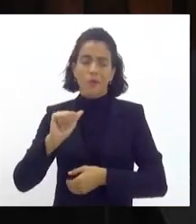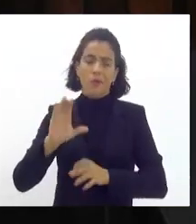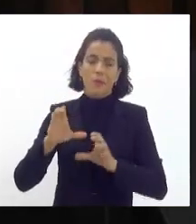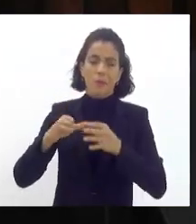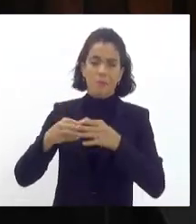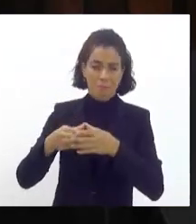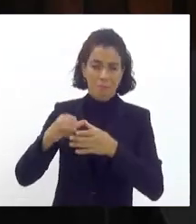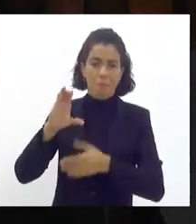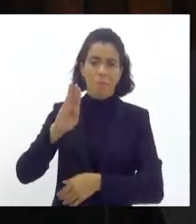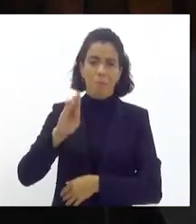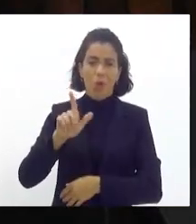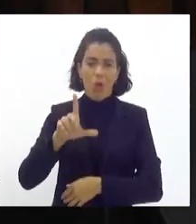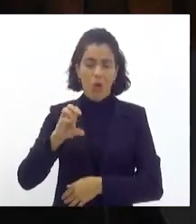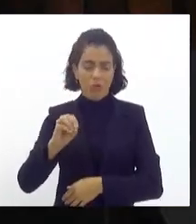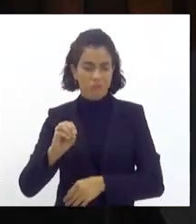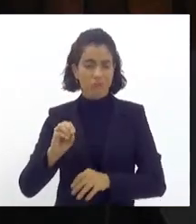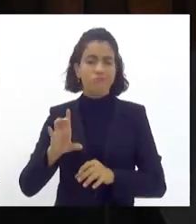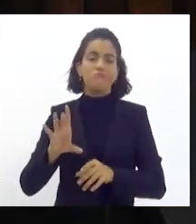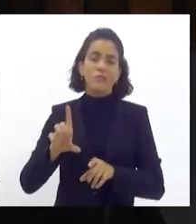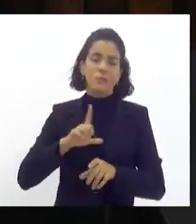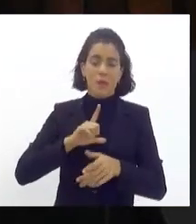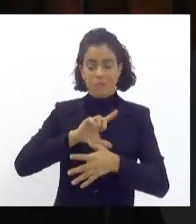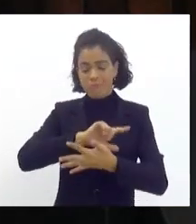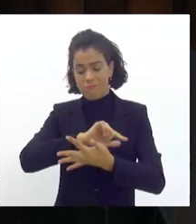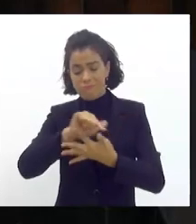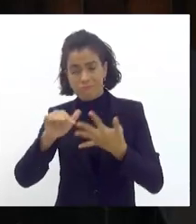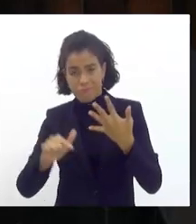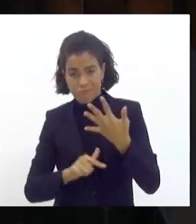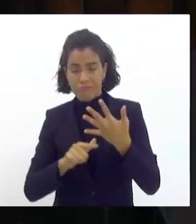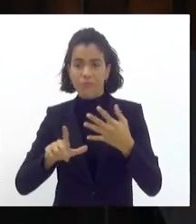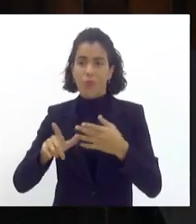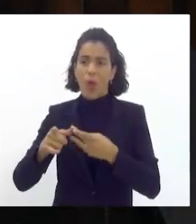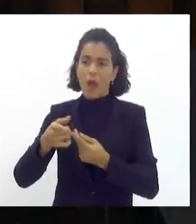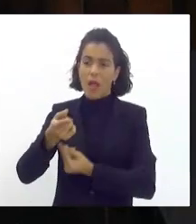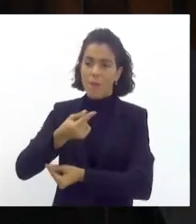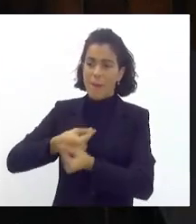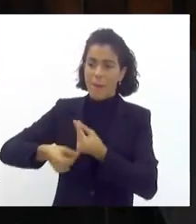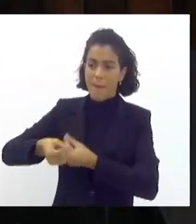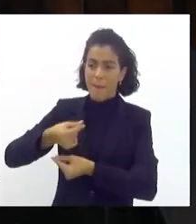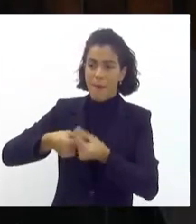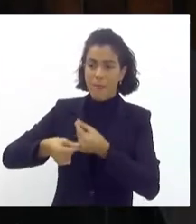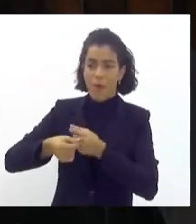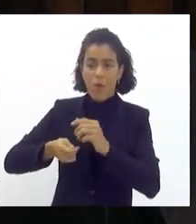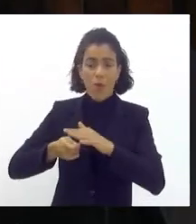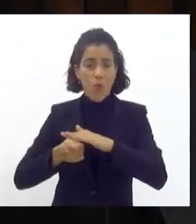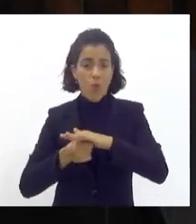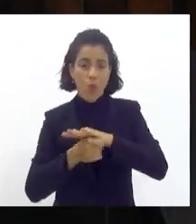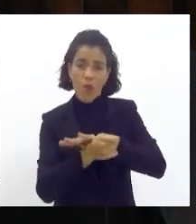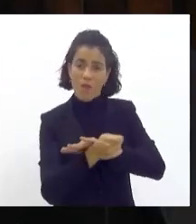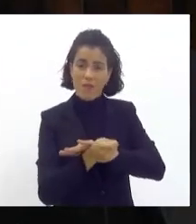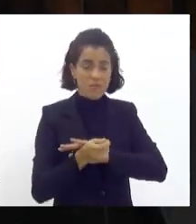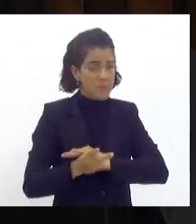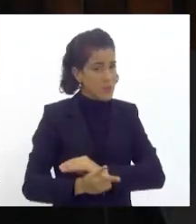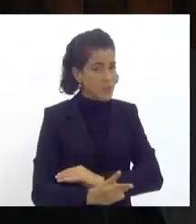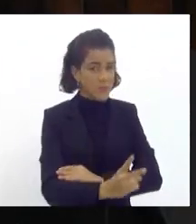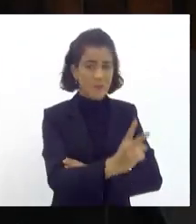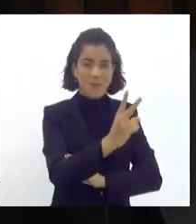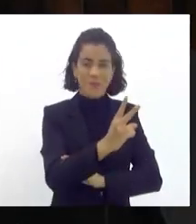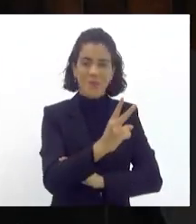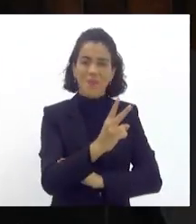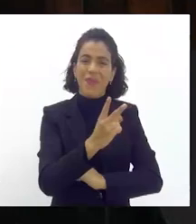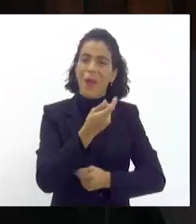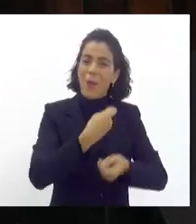isso transforma dentro de uma linha orçamentária deixa um investimento perene na economia criativa